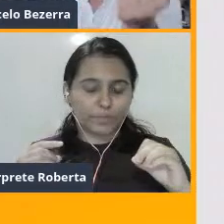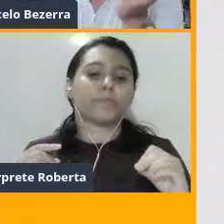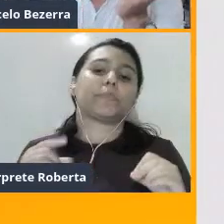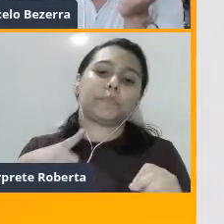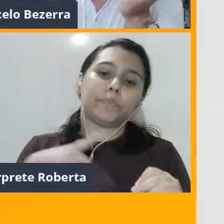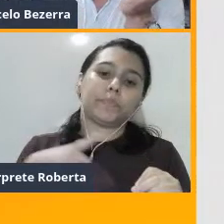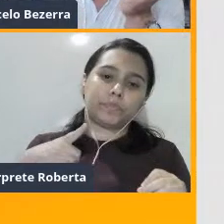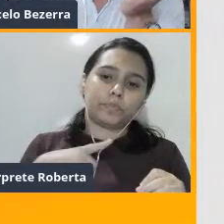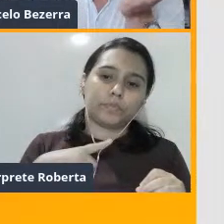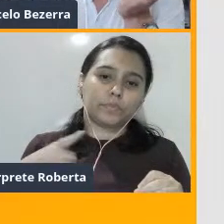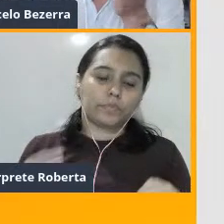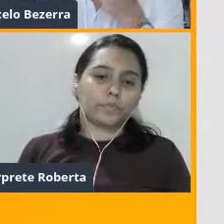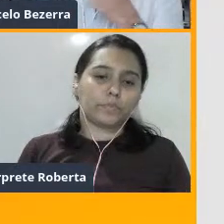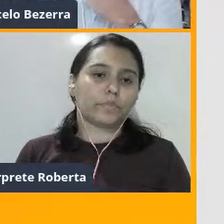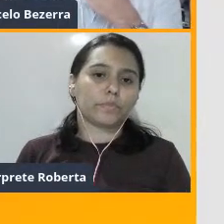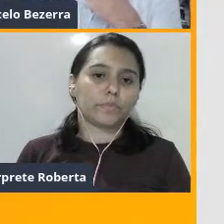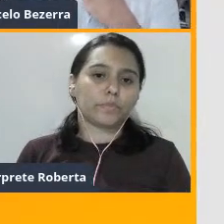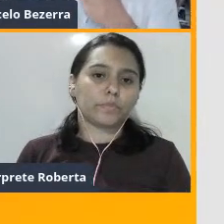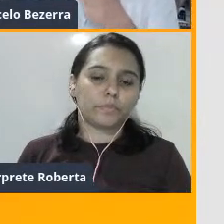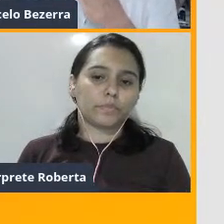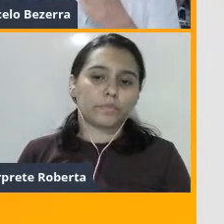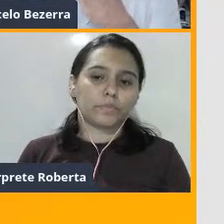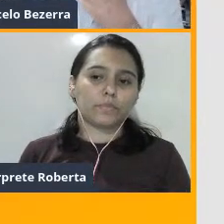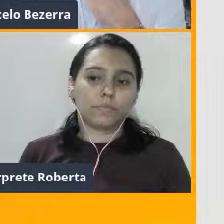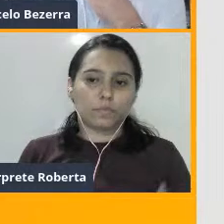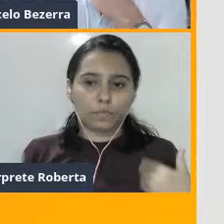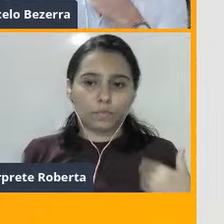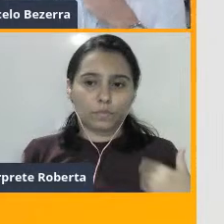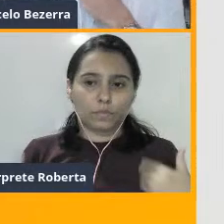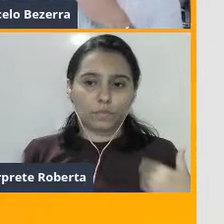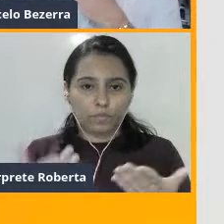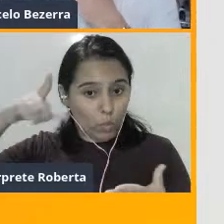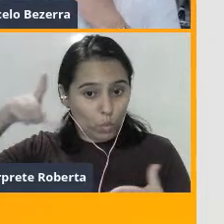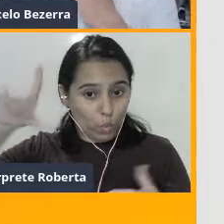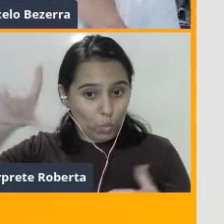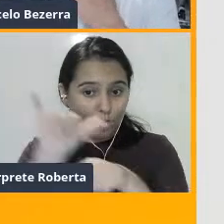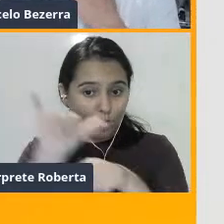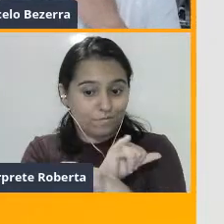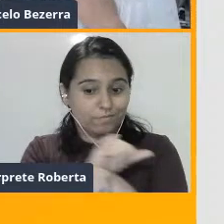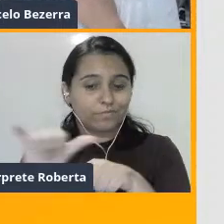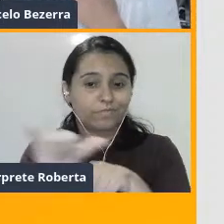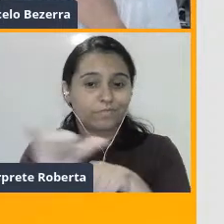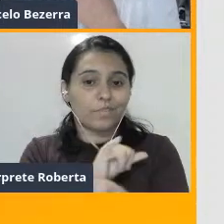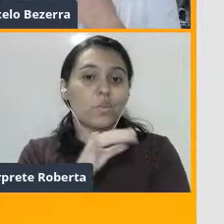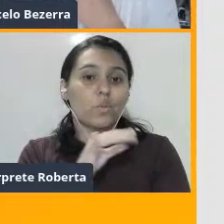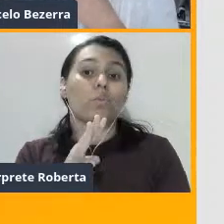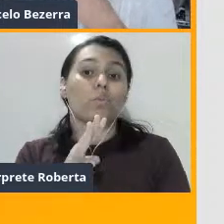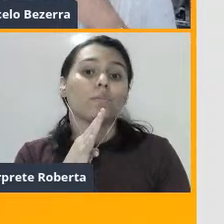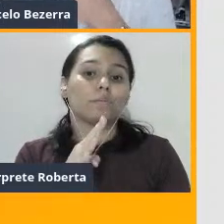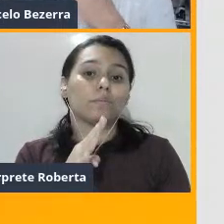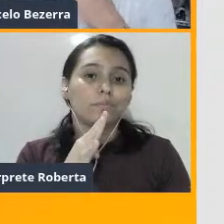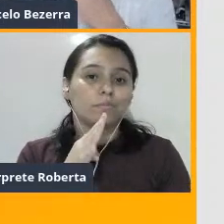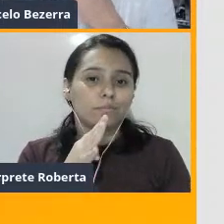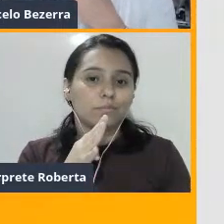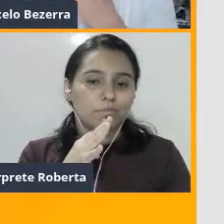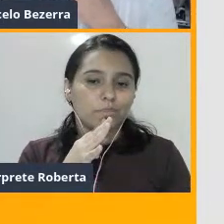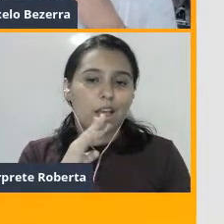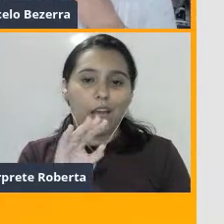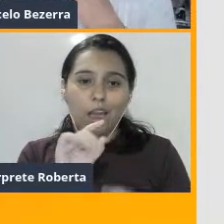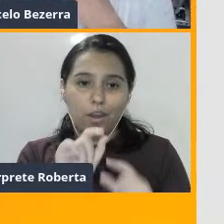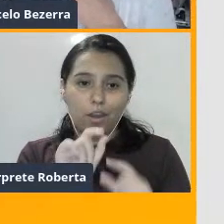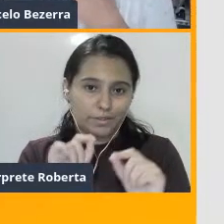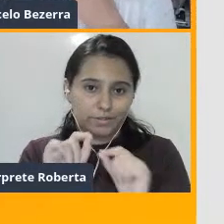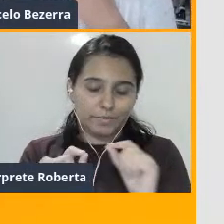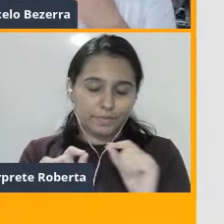Bom, uma outra técnica também muito conhecida de todos nós é justamente